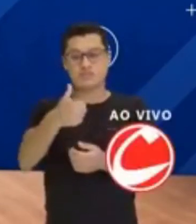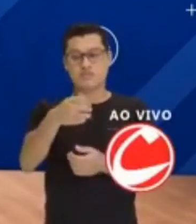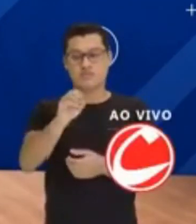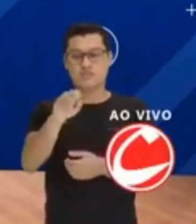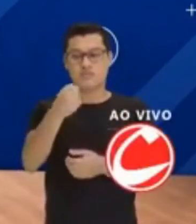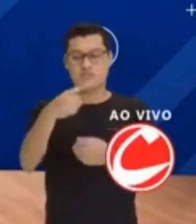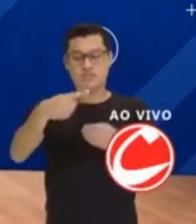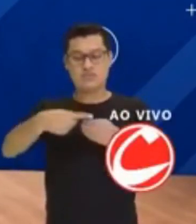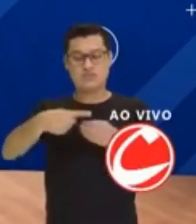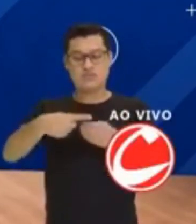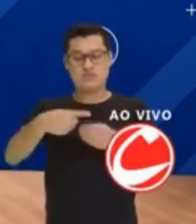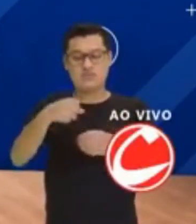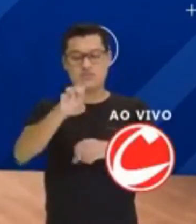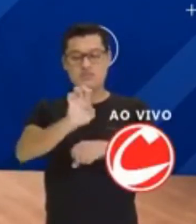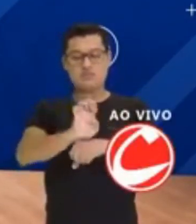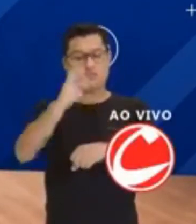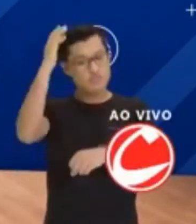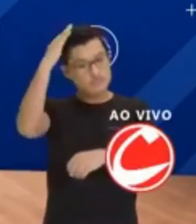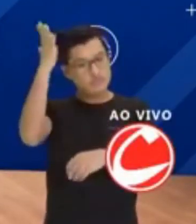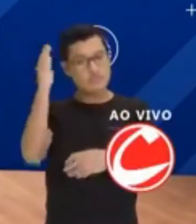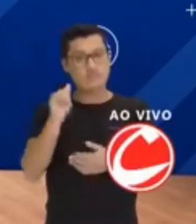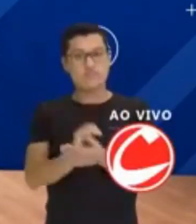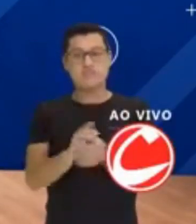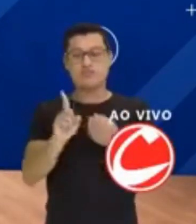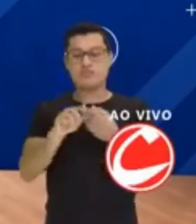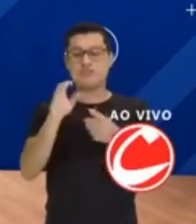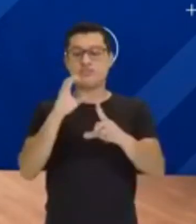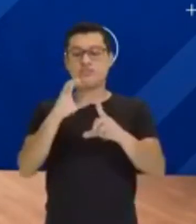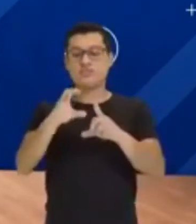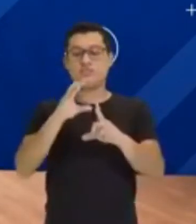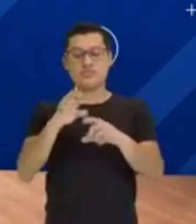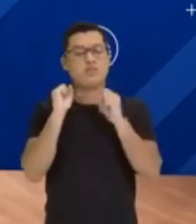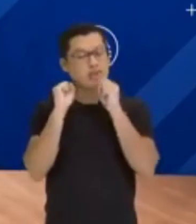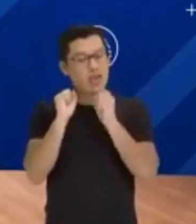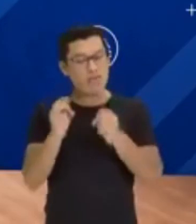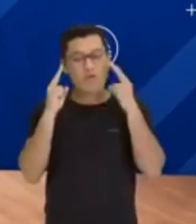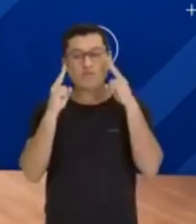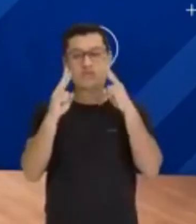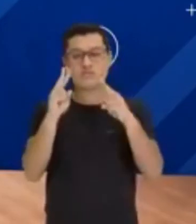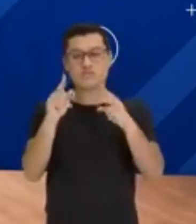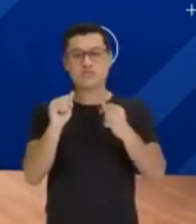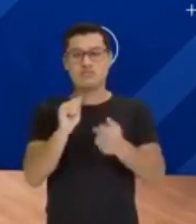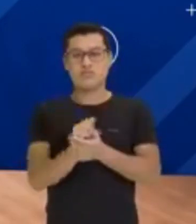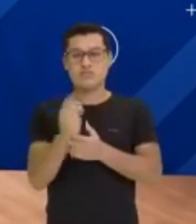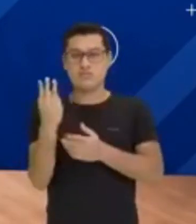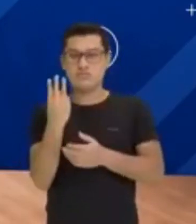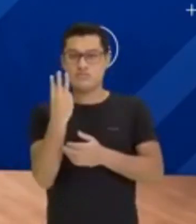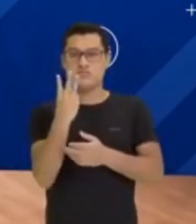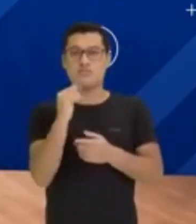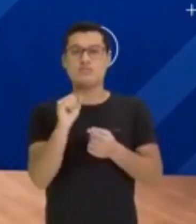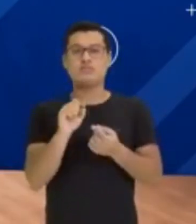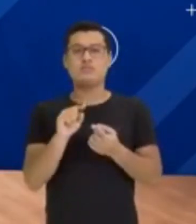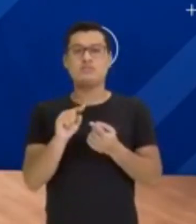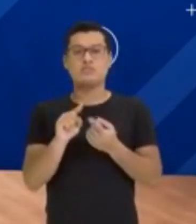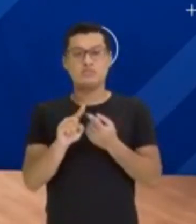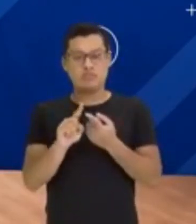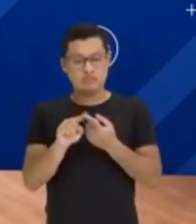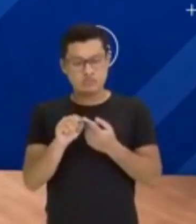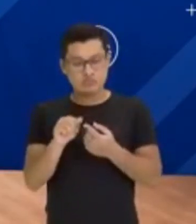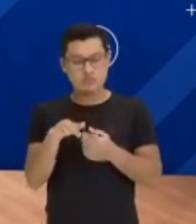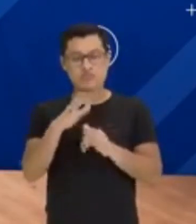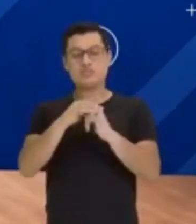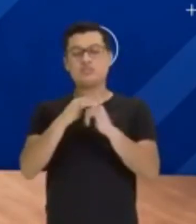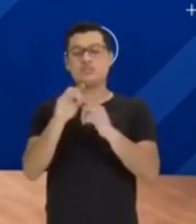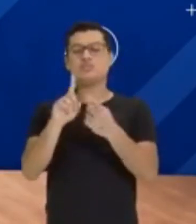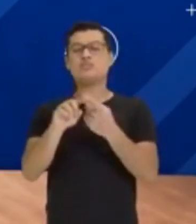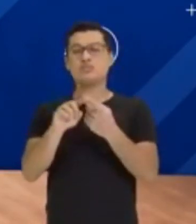municípios pela TV Cultura. Você também pode assistir pelo Portal Cultura no YouTube e na